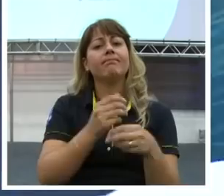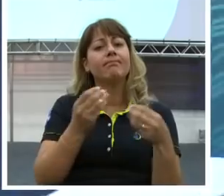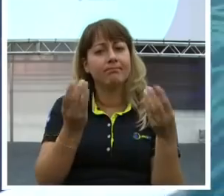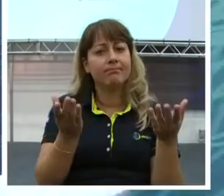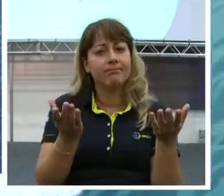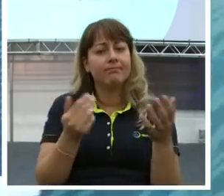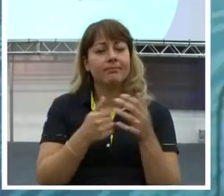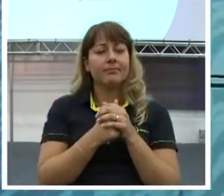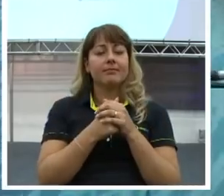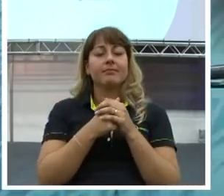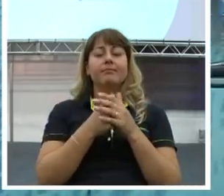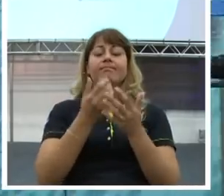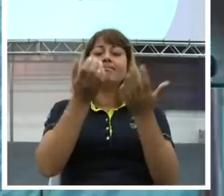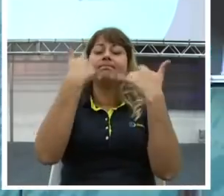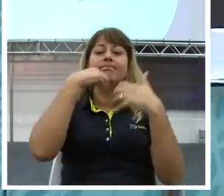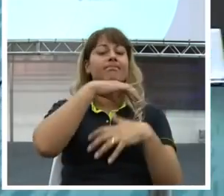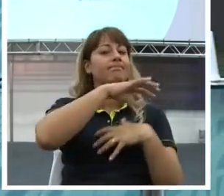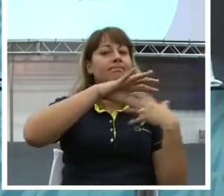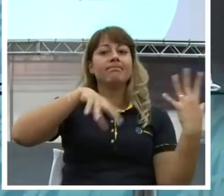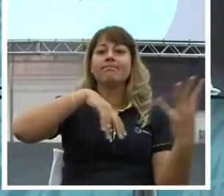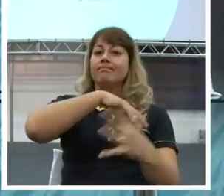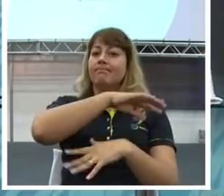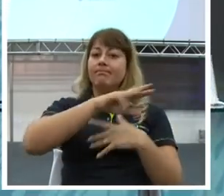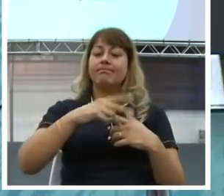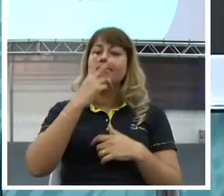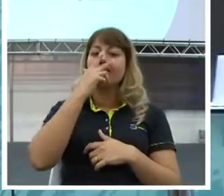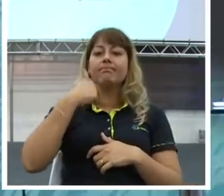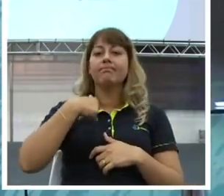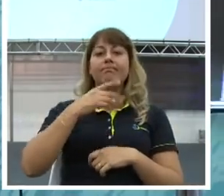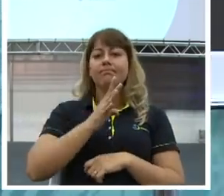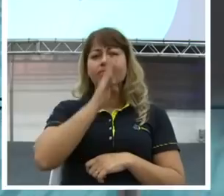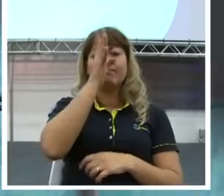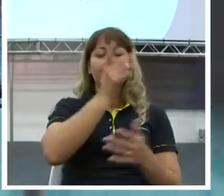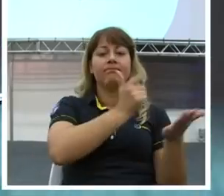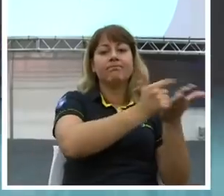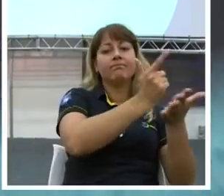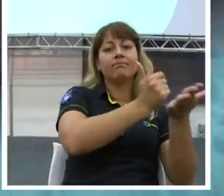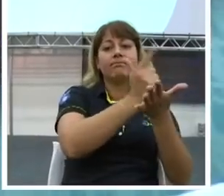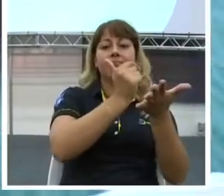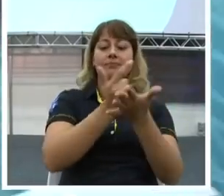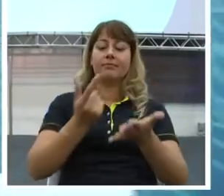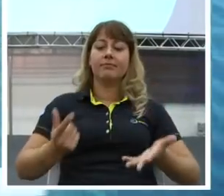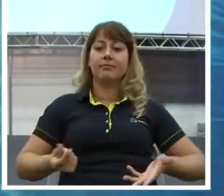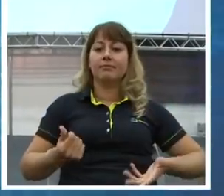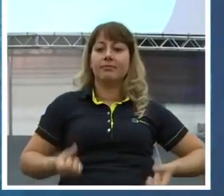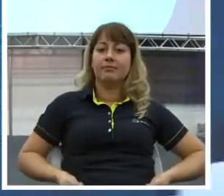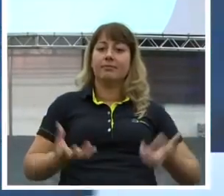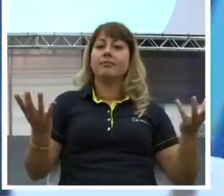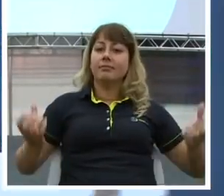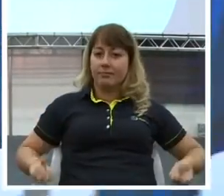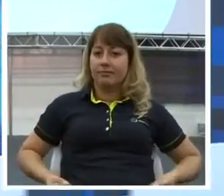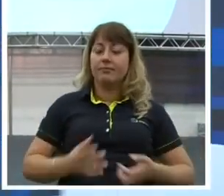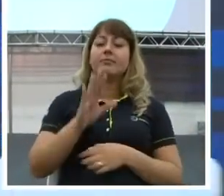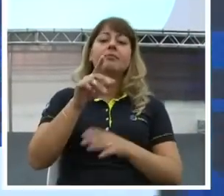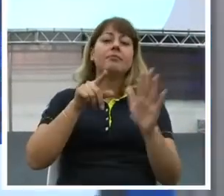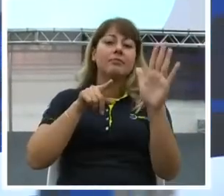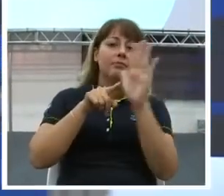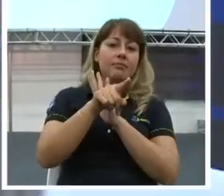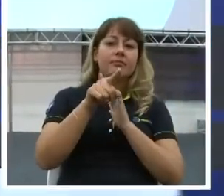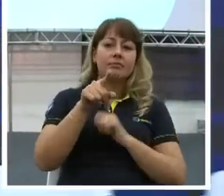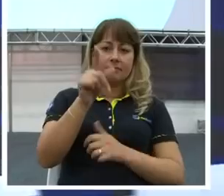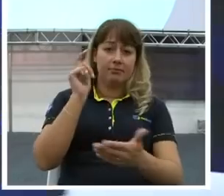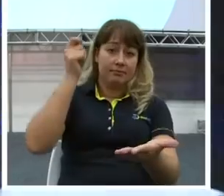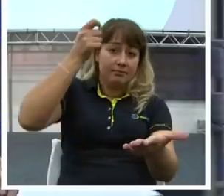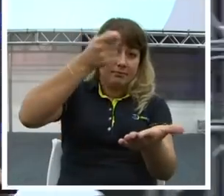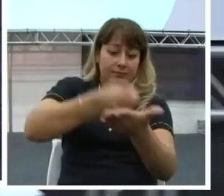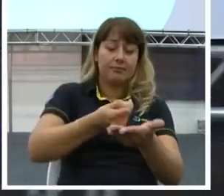E essa bagunça acaba fazendo você gastar dinheiro. Agora vem cá. Quando você gasta o dinheiro. O dinheiro vai para a mão de